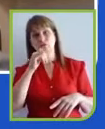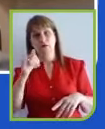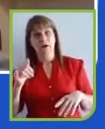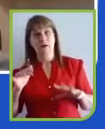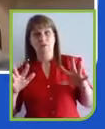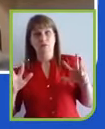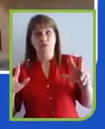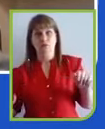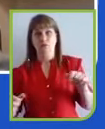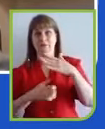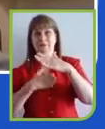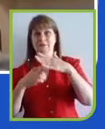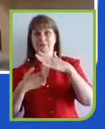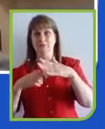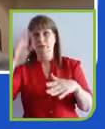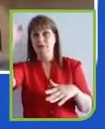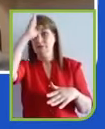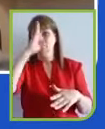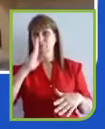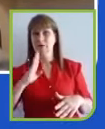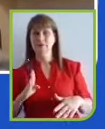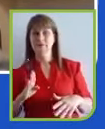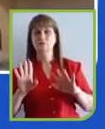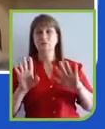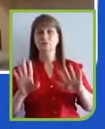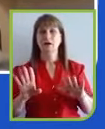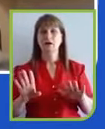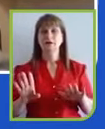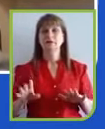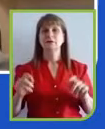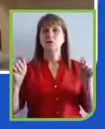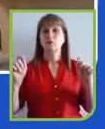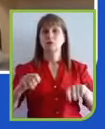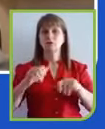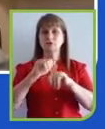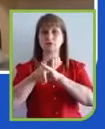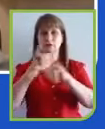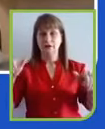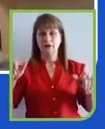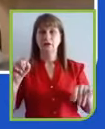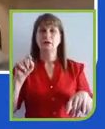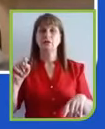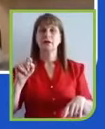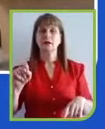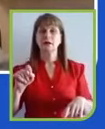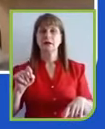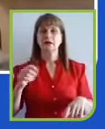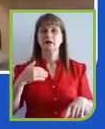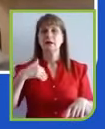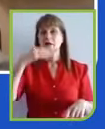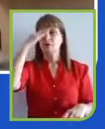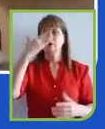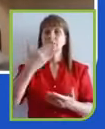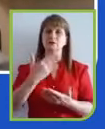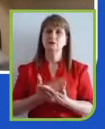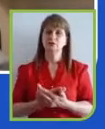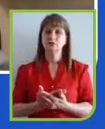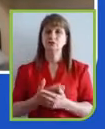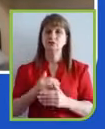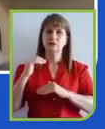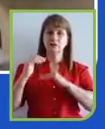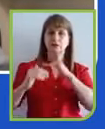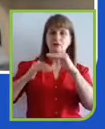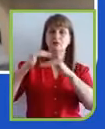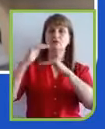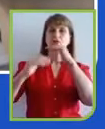mas o que eu posso dizer é o seguinte. Eu acredito que a evolução desse conceito